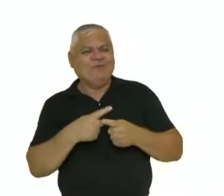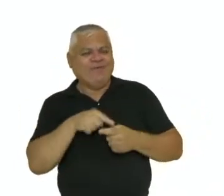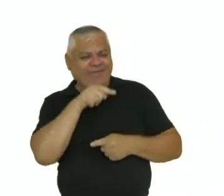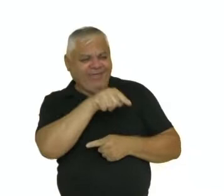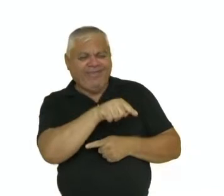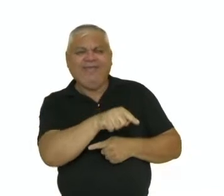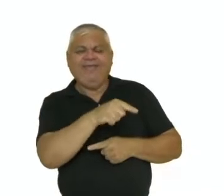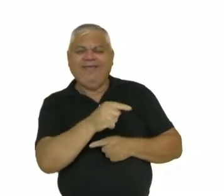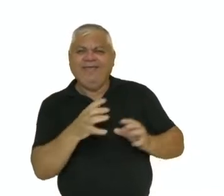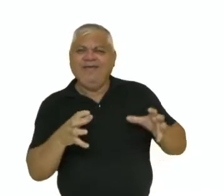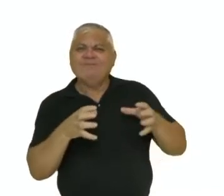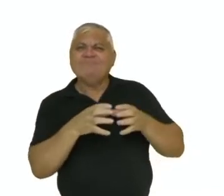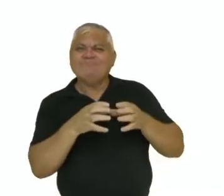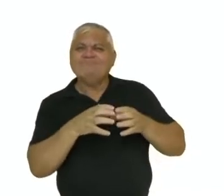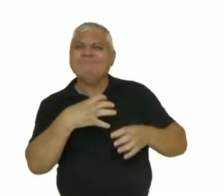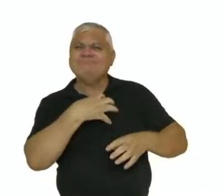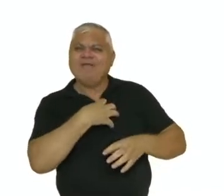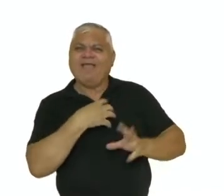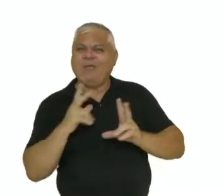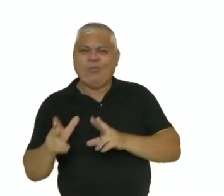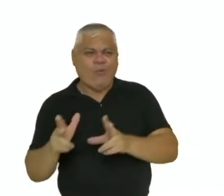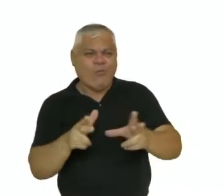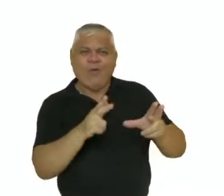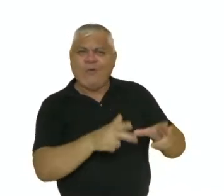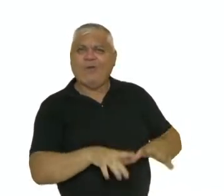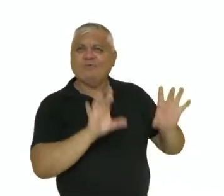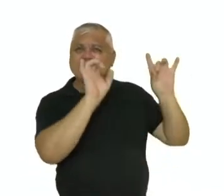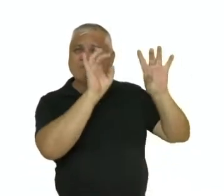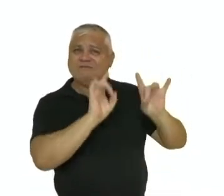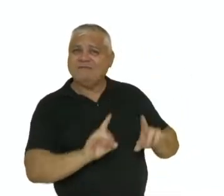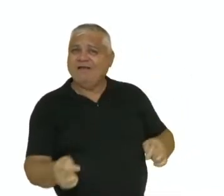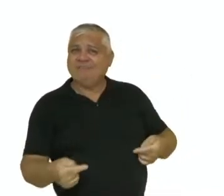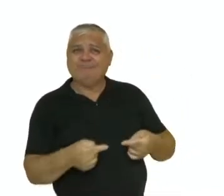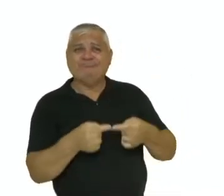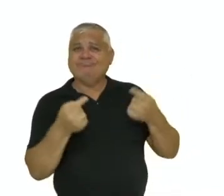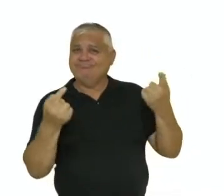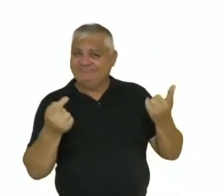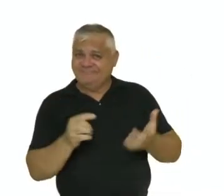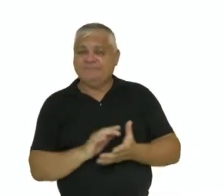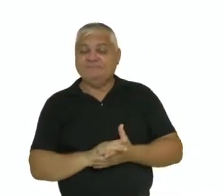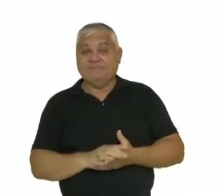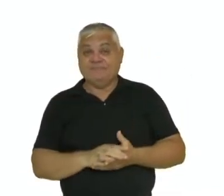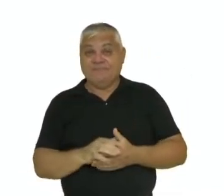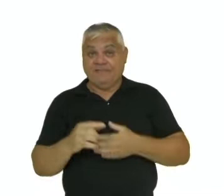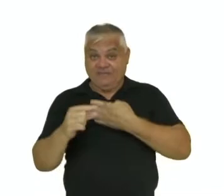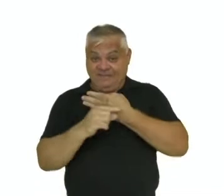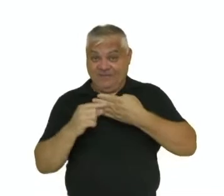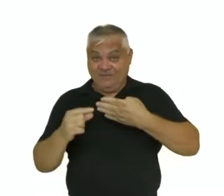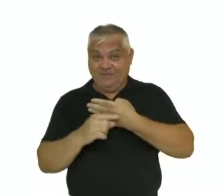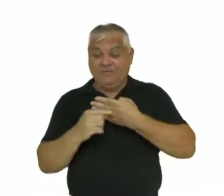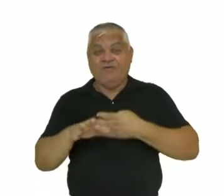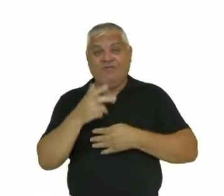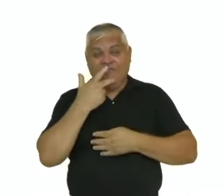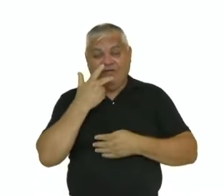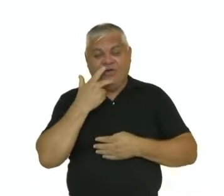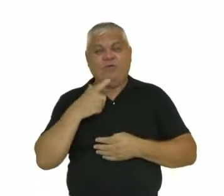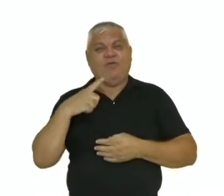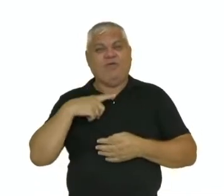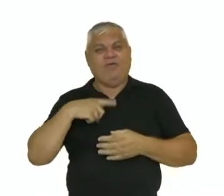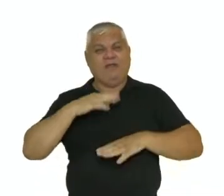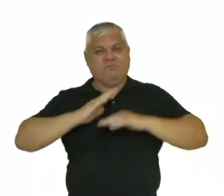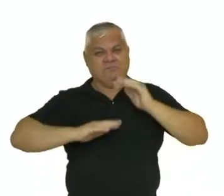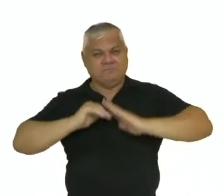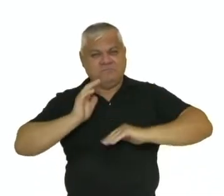exatamente por isso. Ele é um menino especialmente comum. Ziraldo é muitos em um só. Cartunista,